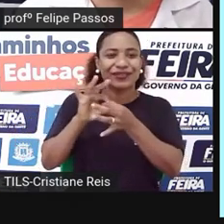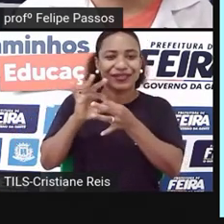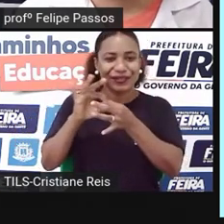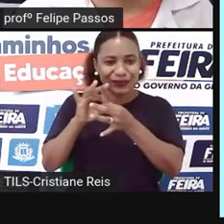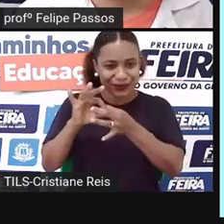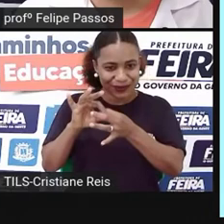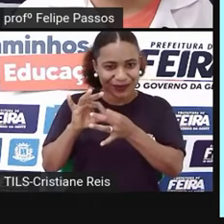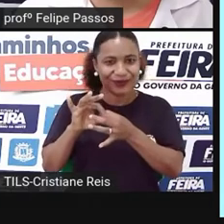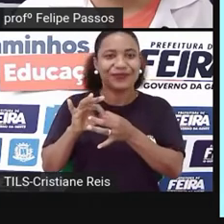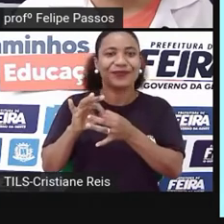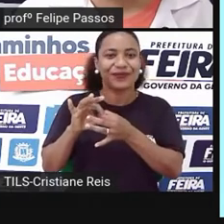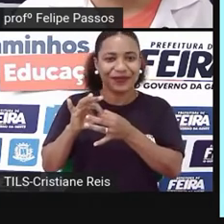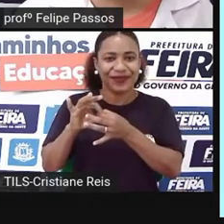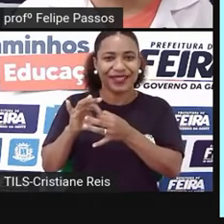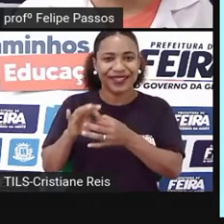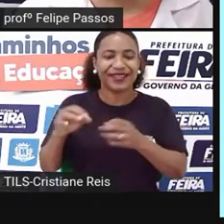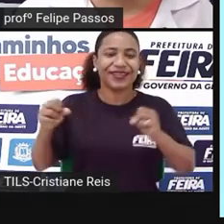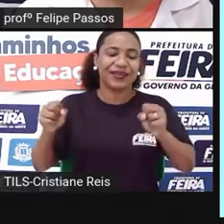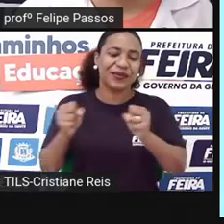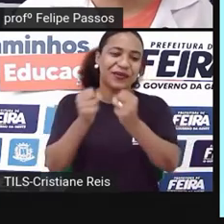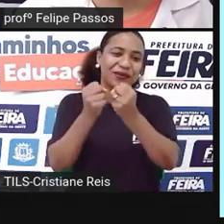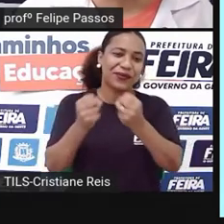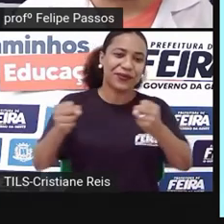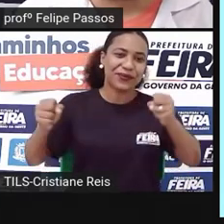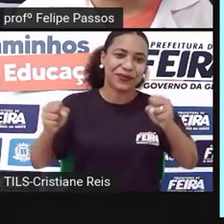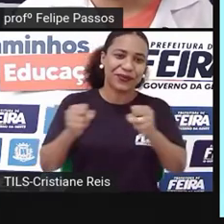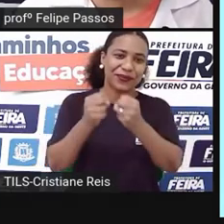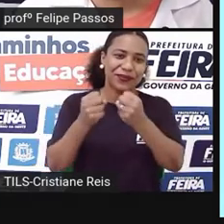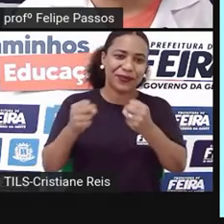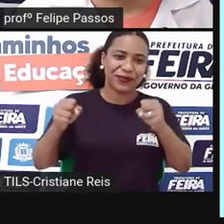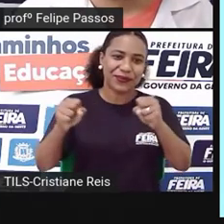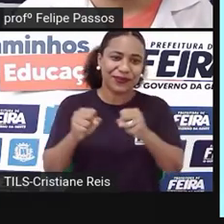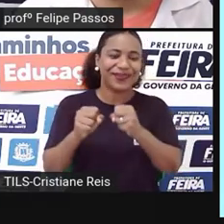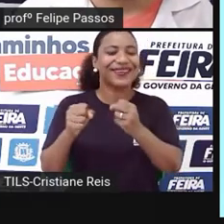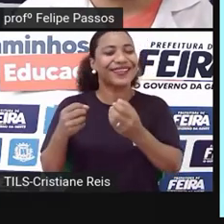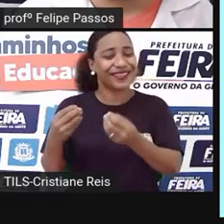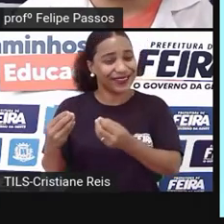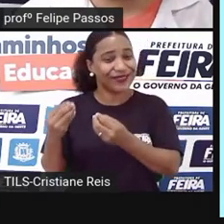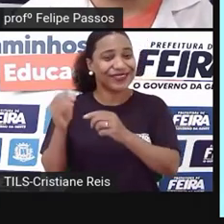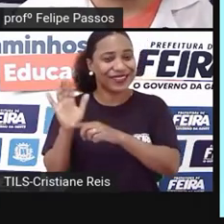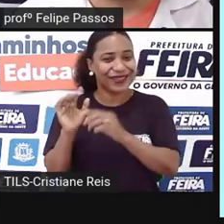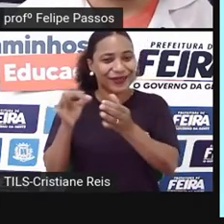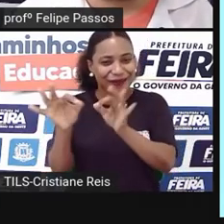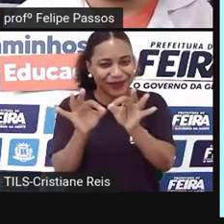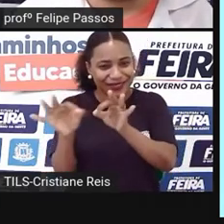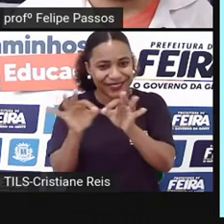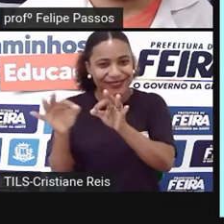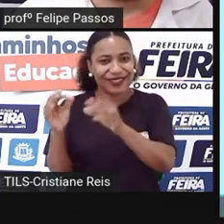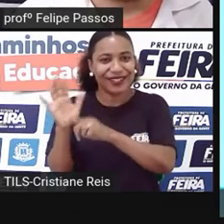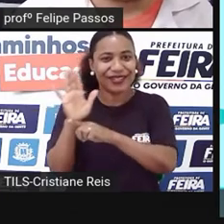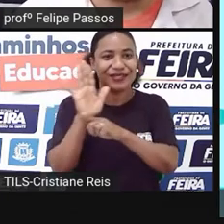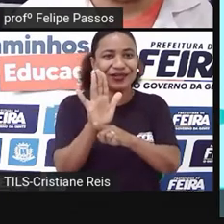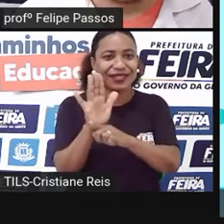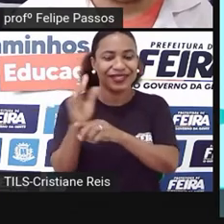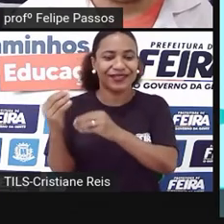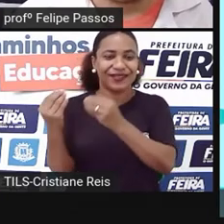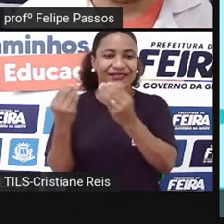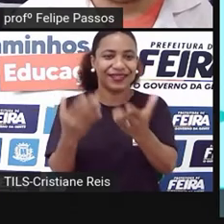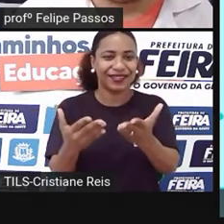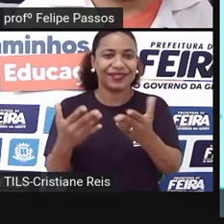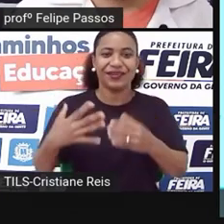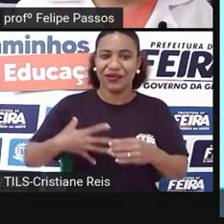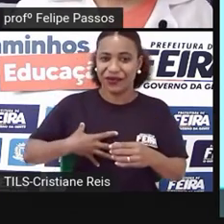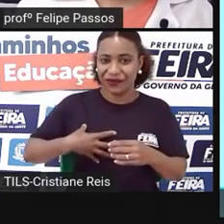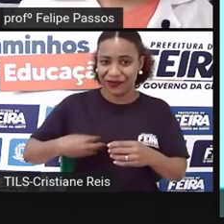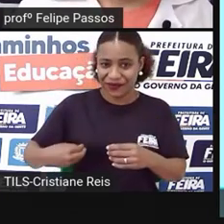a gente conseguiu oferecer no projeto aulas de sanfona lá. A partir da história dele. E o filho dele hoje está tocando muito,